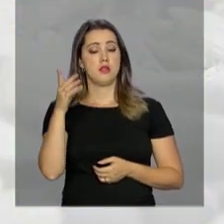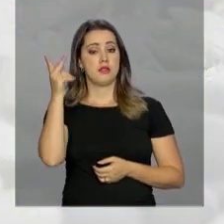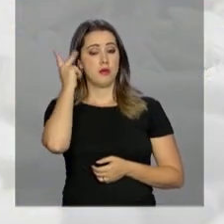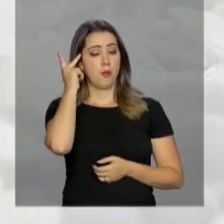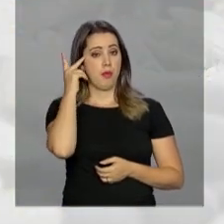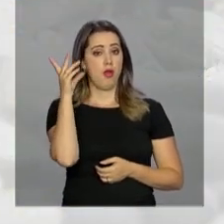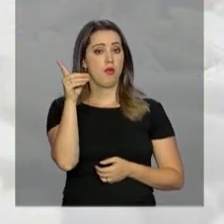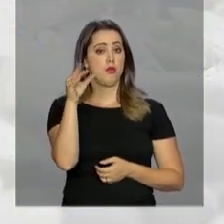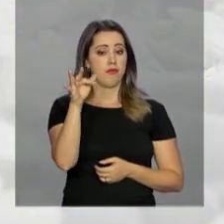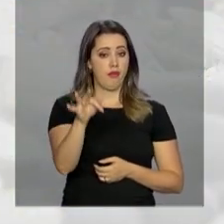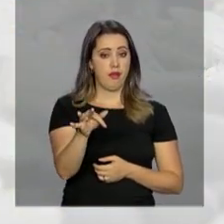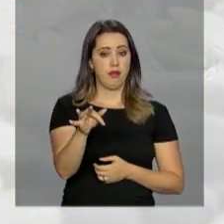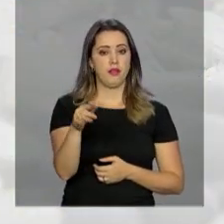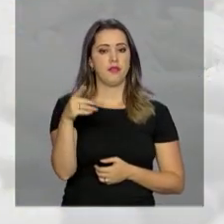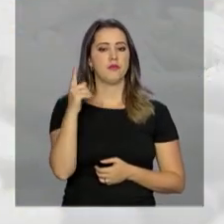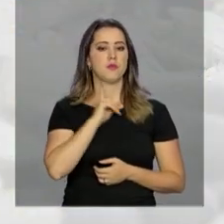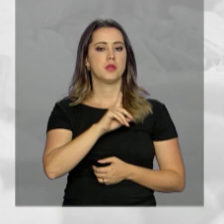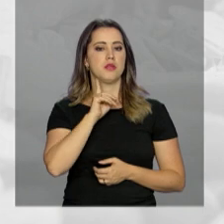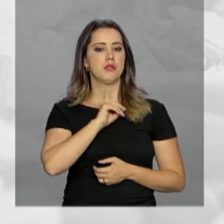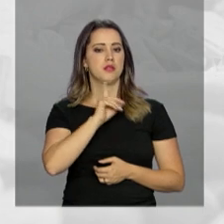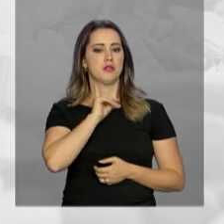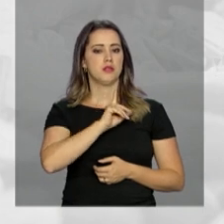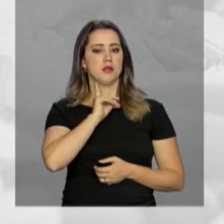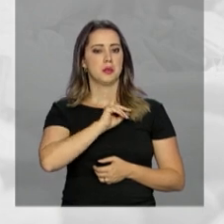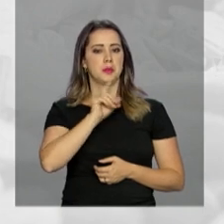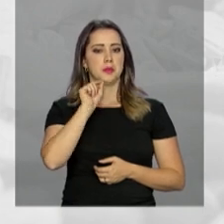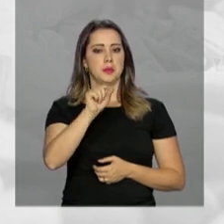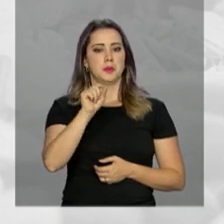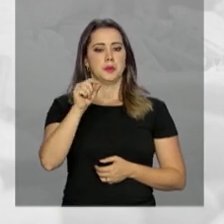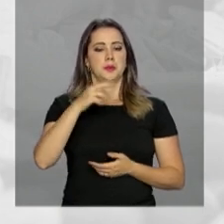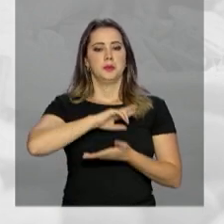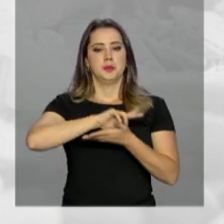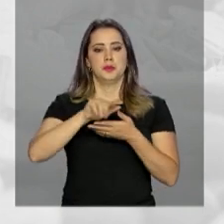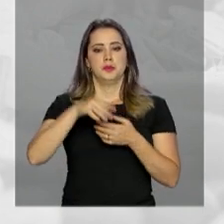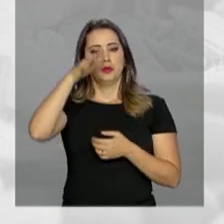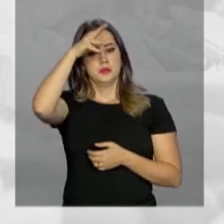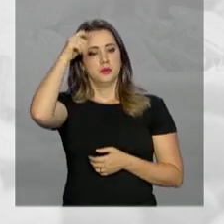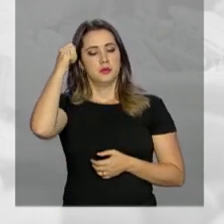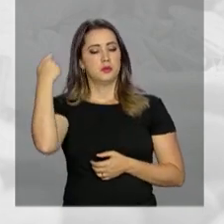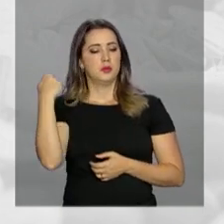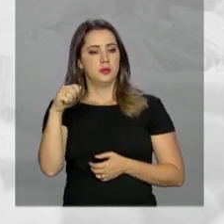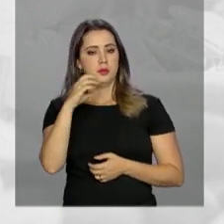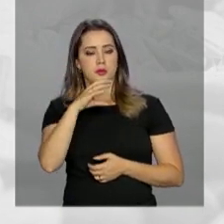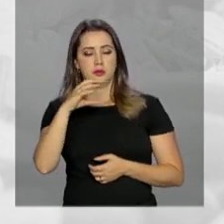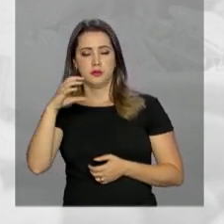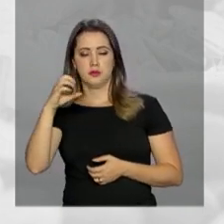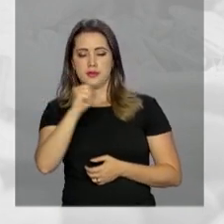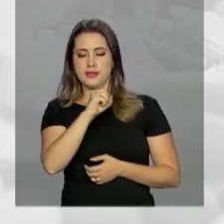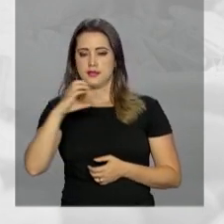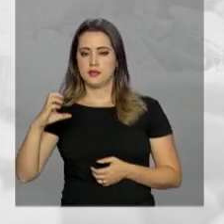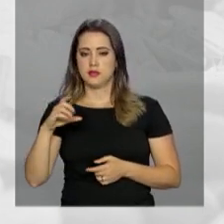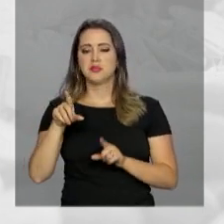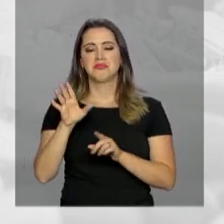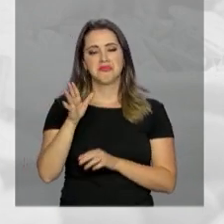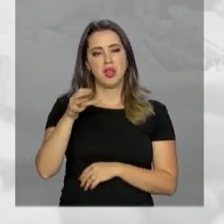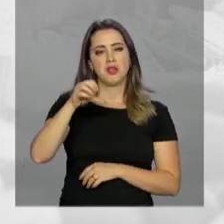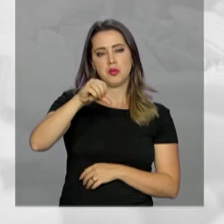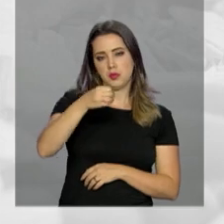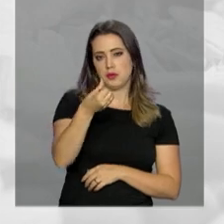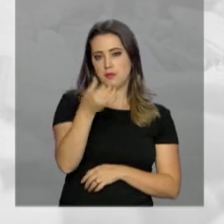Gerais, Mato Grosso do Sul, Rio Grande do Sul e Santa Catarina também se destacaram e alcançaram percentuais na faixa dos